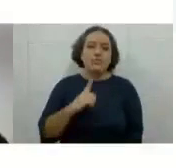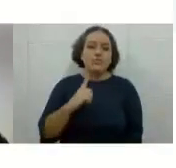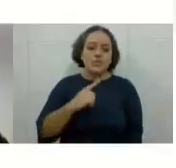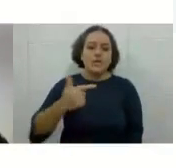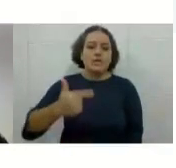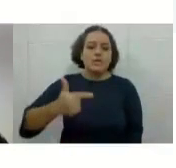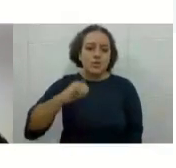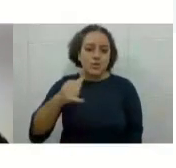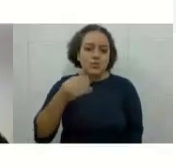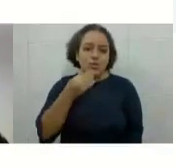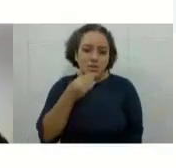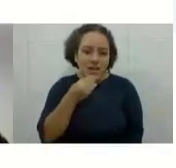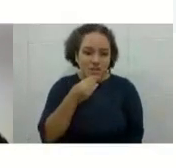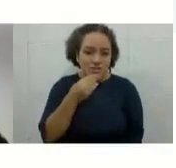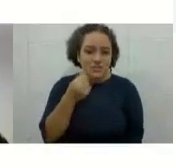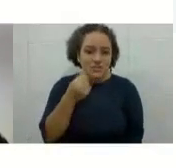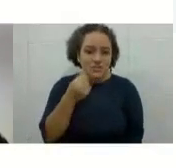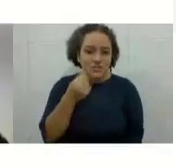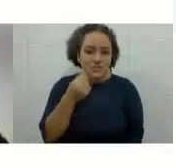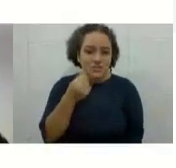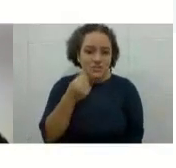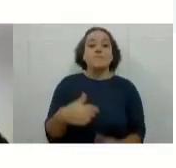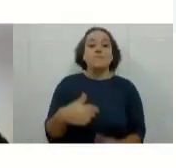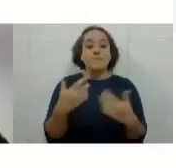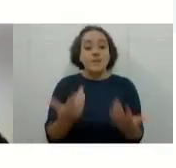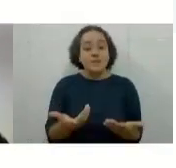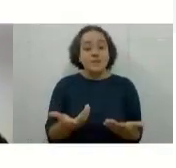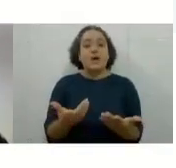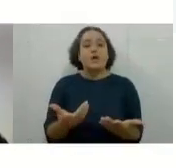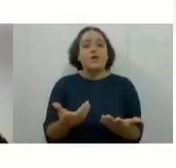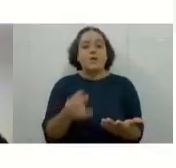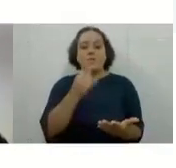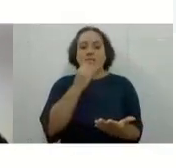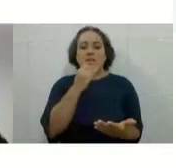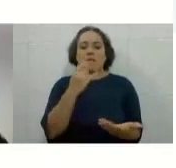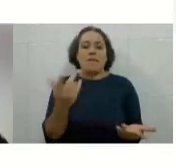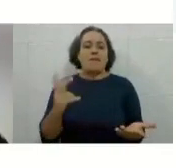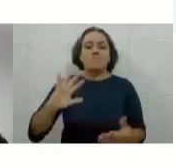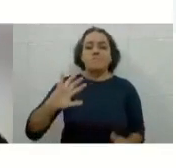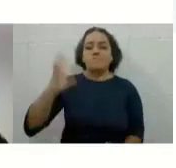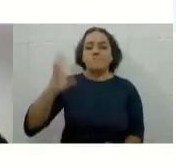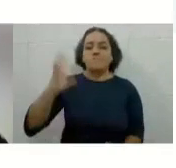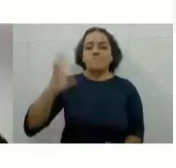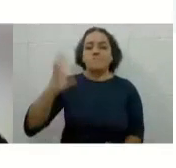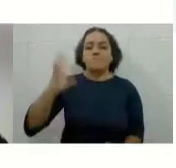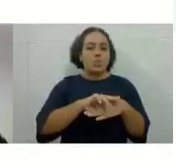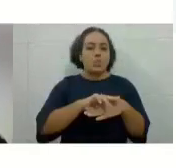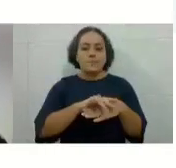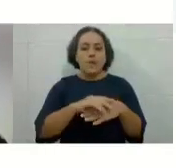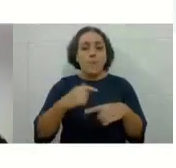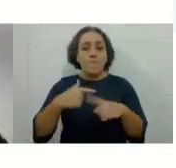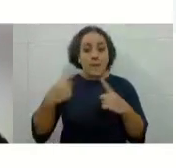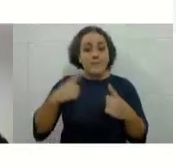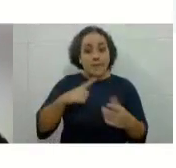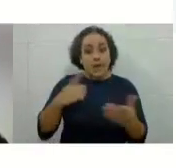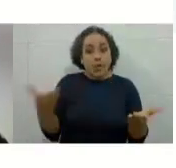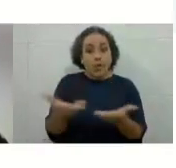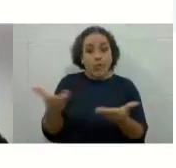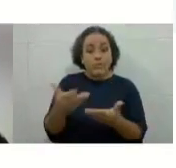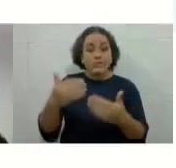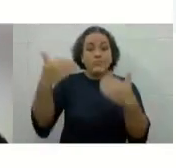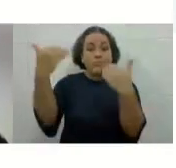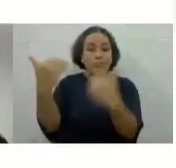Então, você adoece. Eu tenho uma avaliação da Mariana hoje. Adoeci e não posso ir à